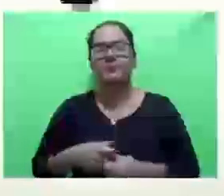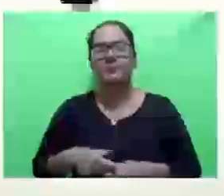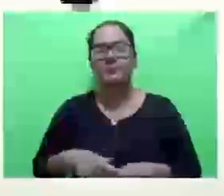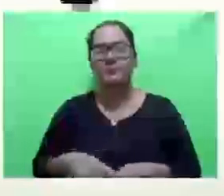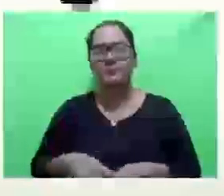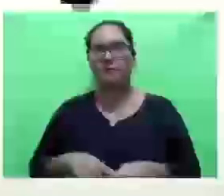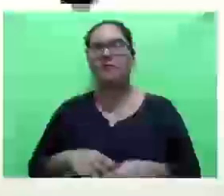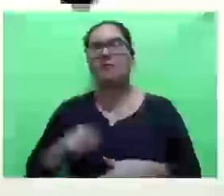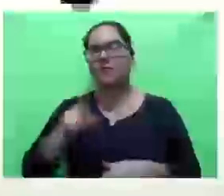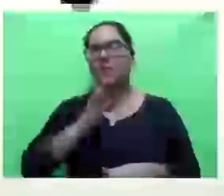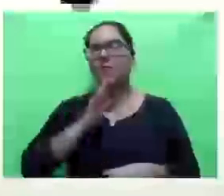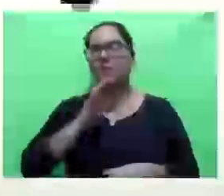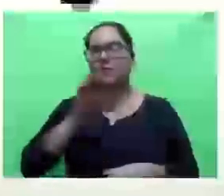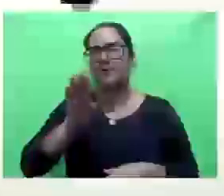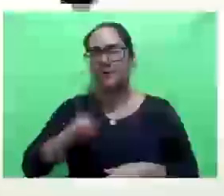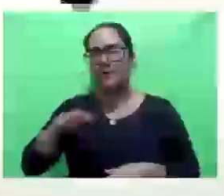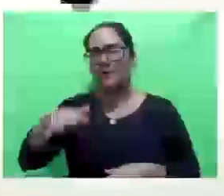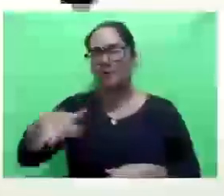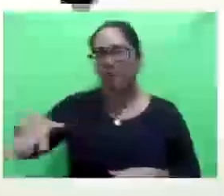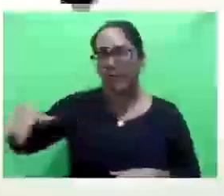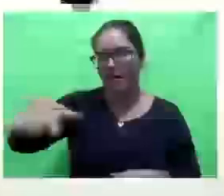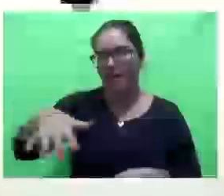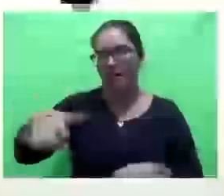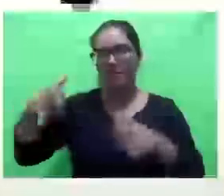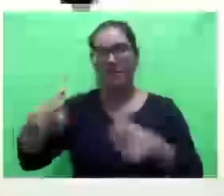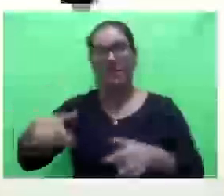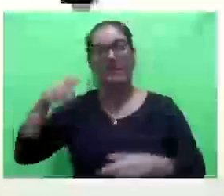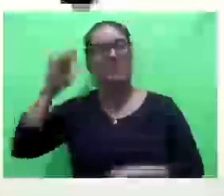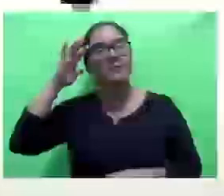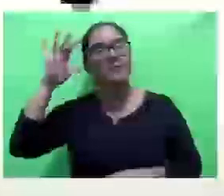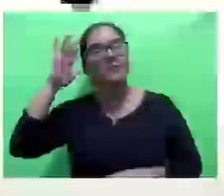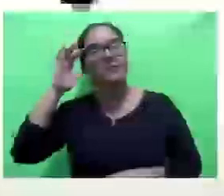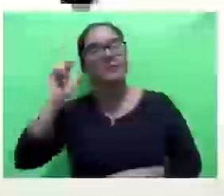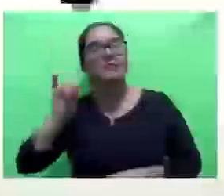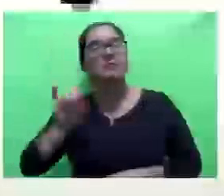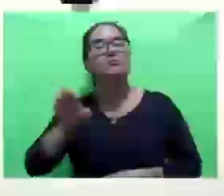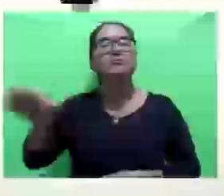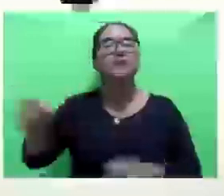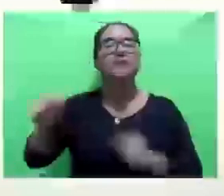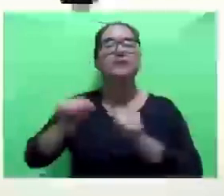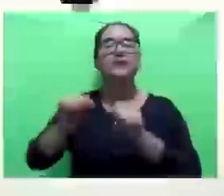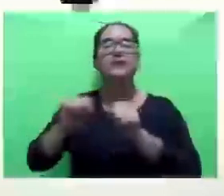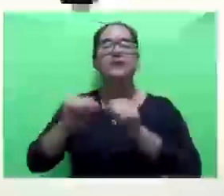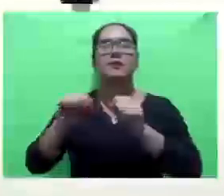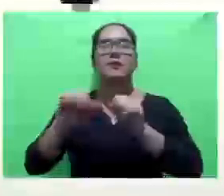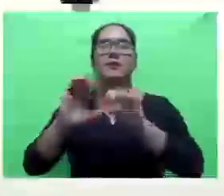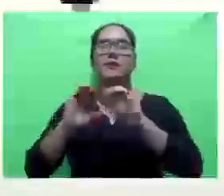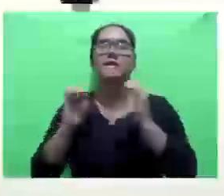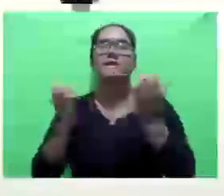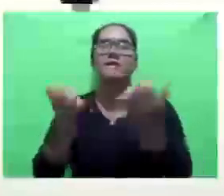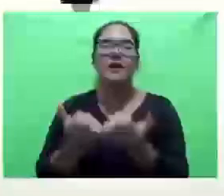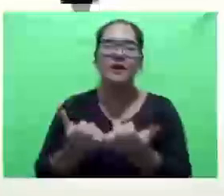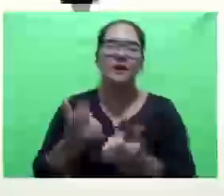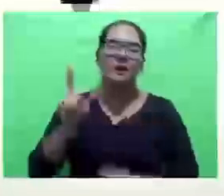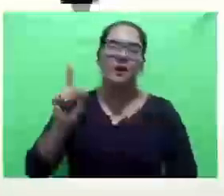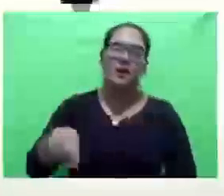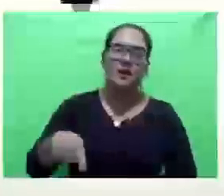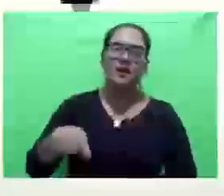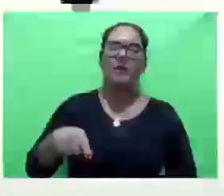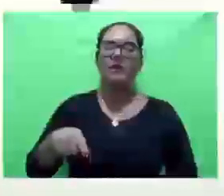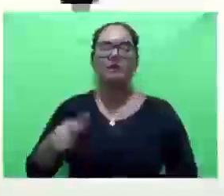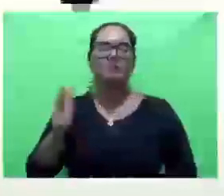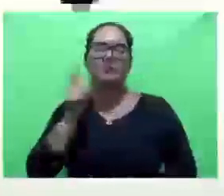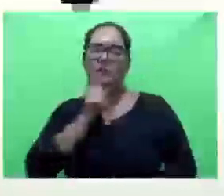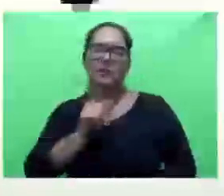o senhor conhece bem que é da área, imagina, para fazer esse tipo de evento, só se fizer lá depois dos índios no Amâncio,